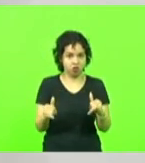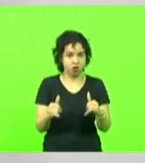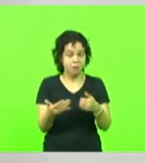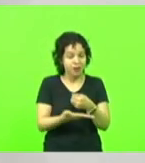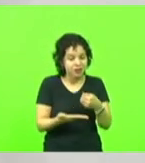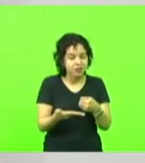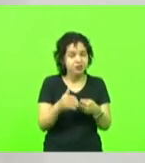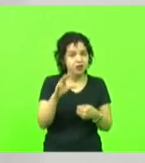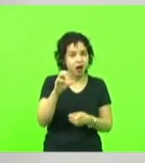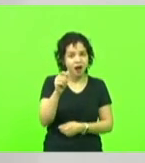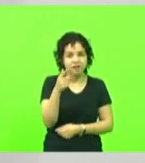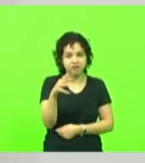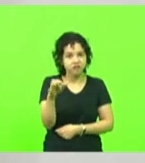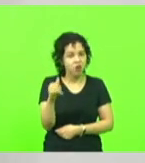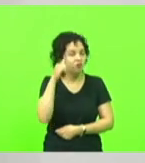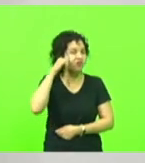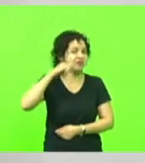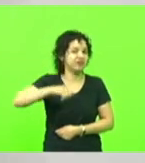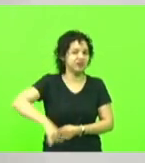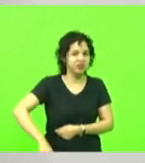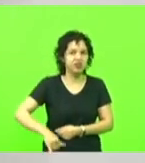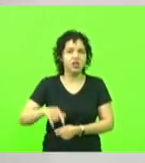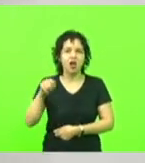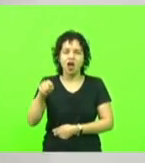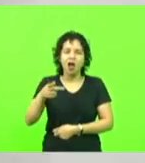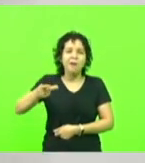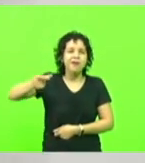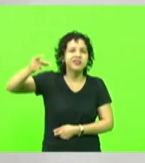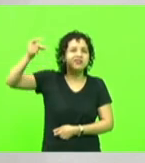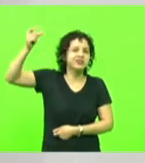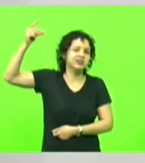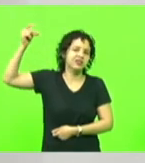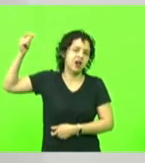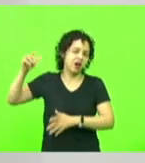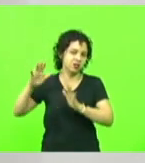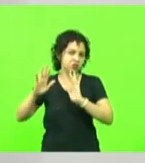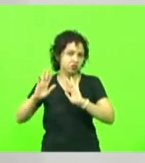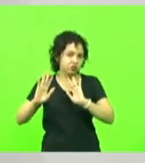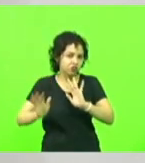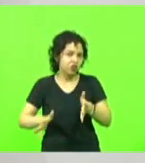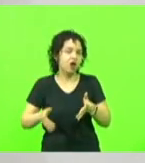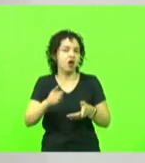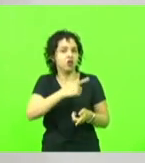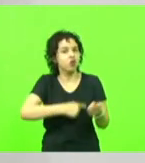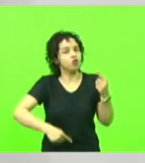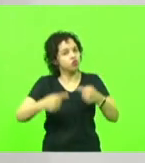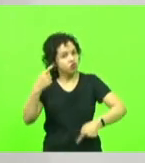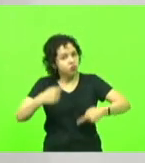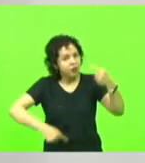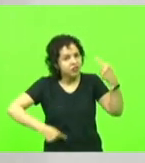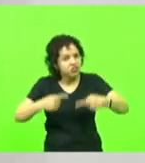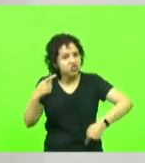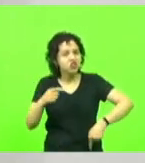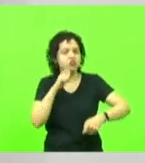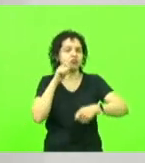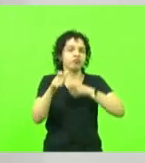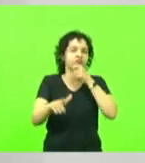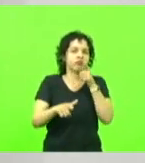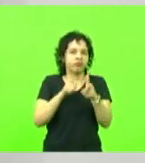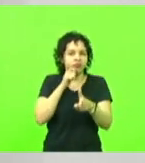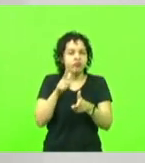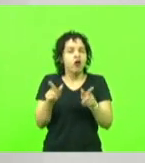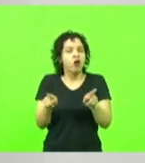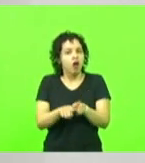que reportam ao passado os combustíveis fósseis tão debatidos e tão criticados, inclusive na